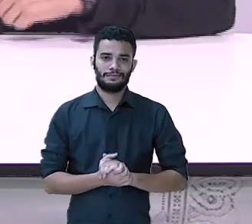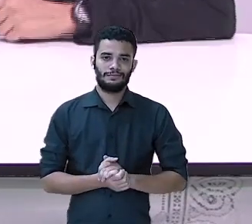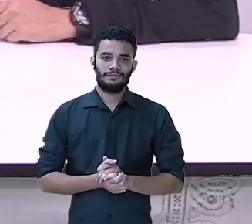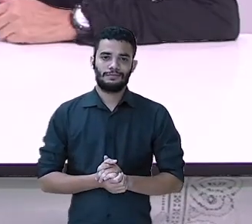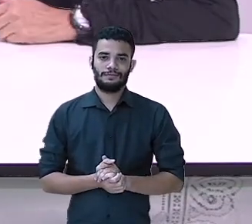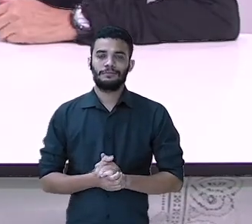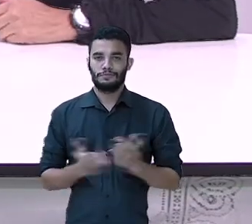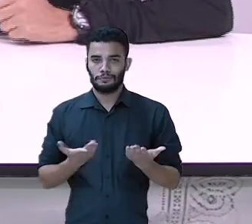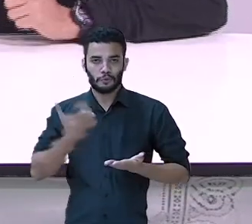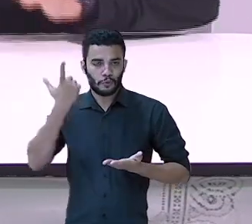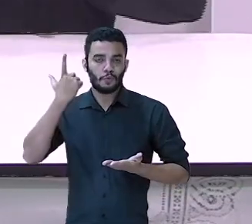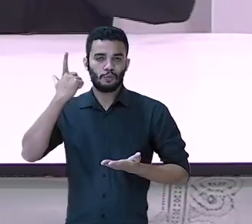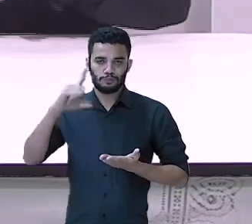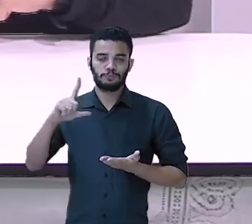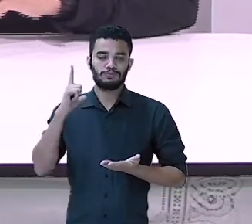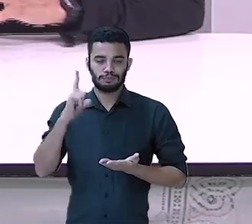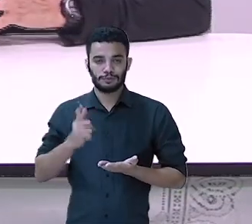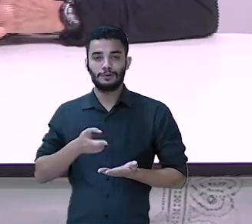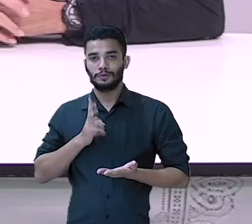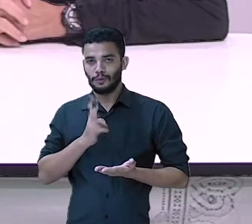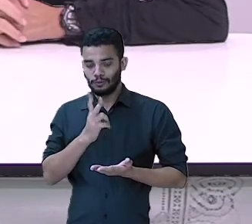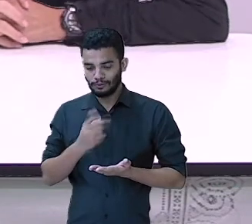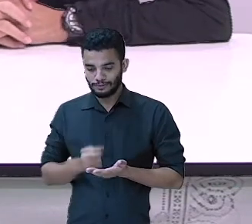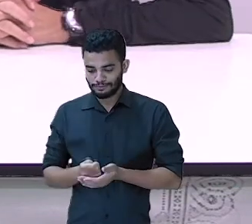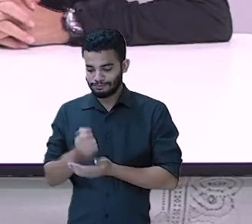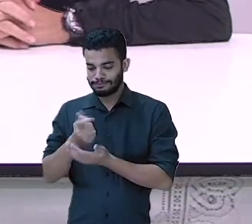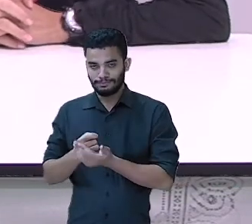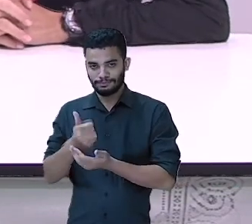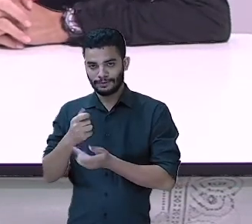Cumpriu. Ela continua com a moeda.